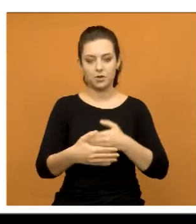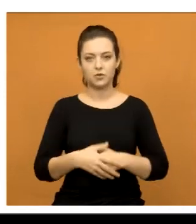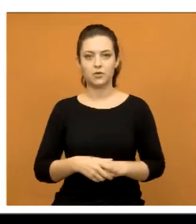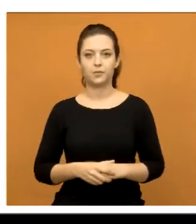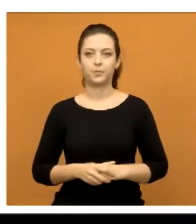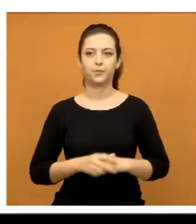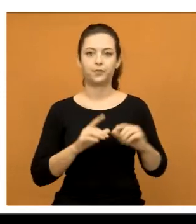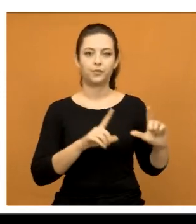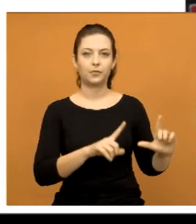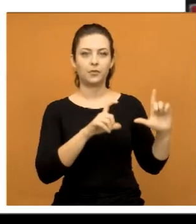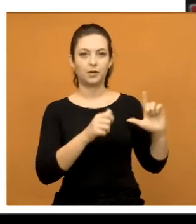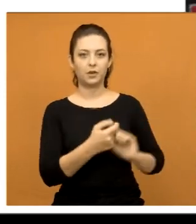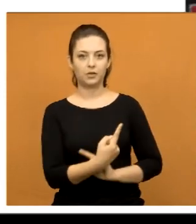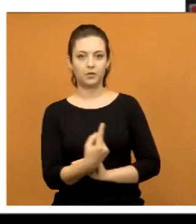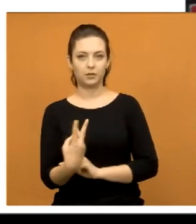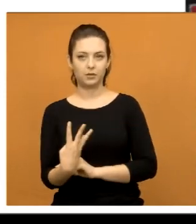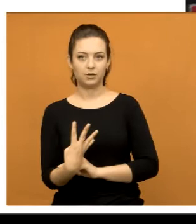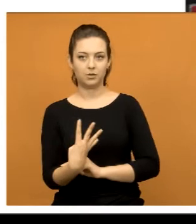A foto 14.